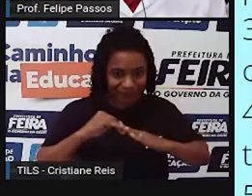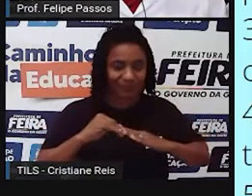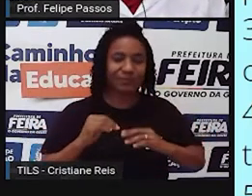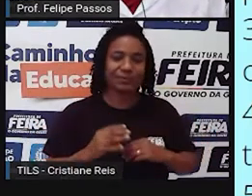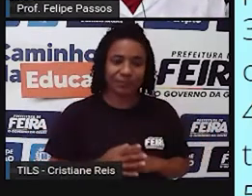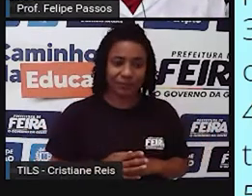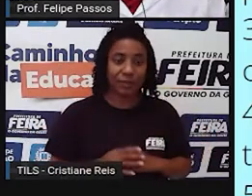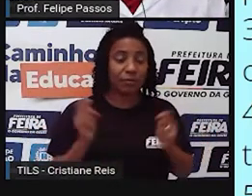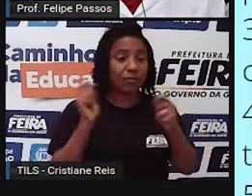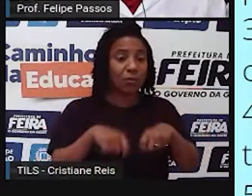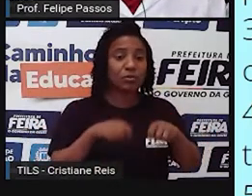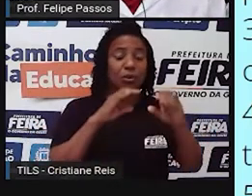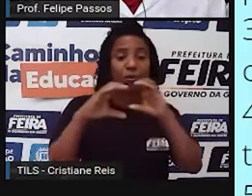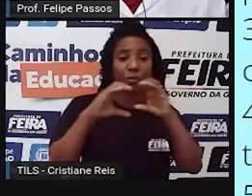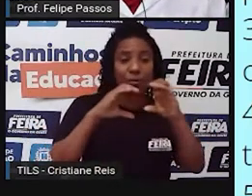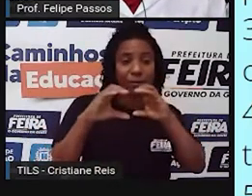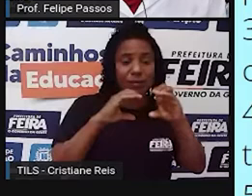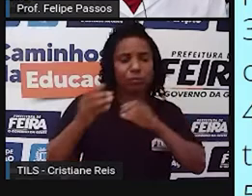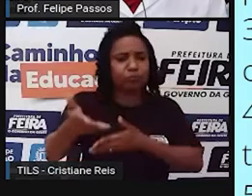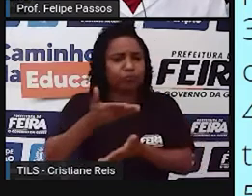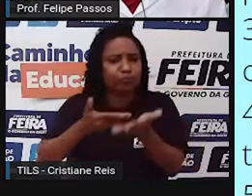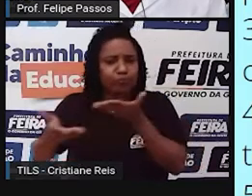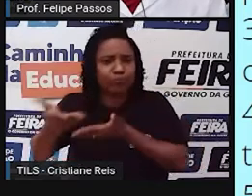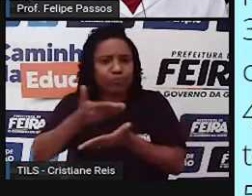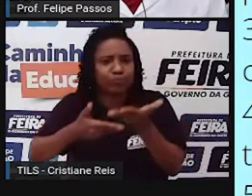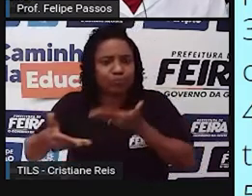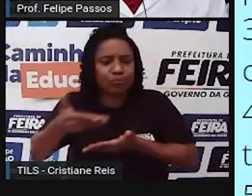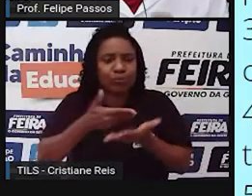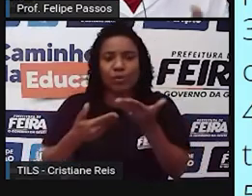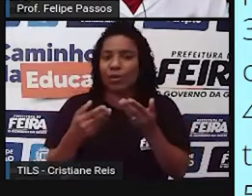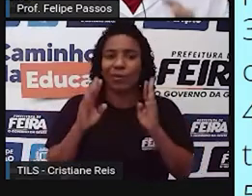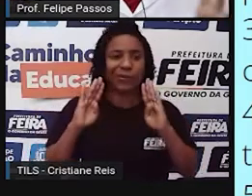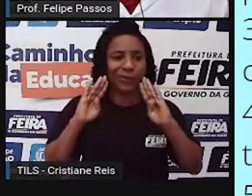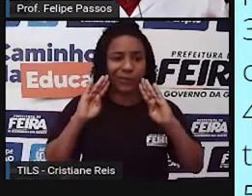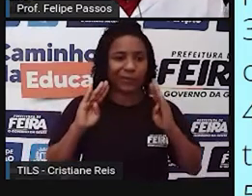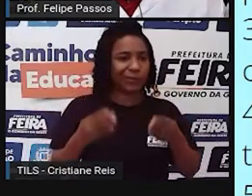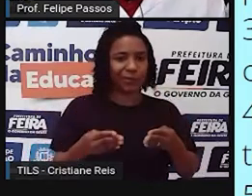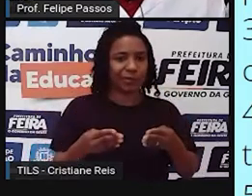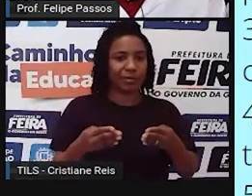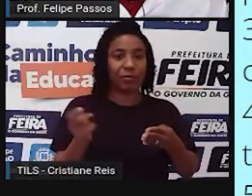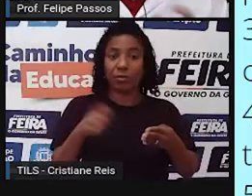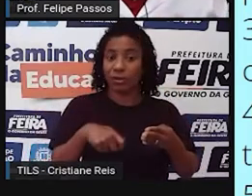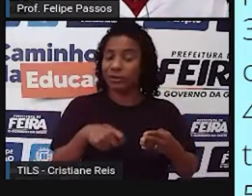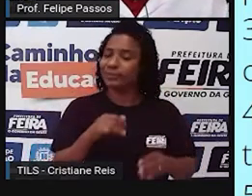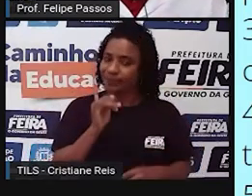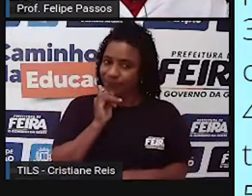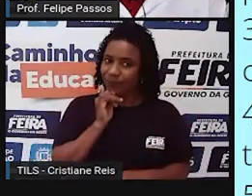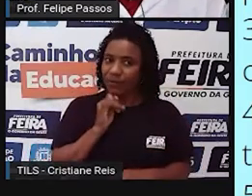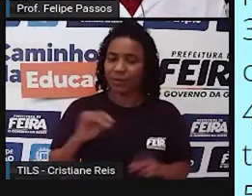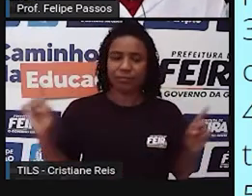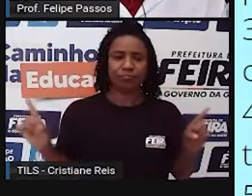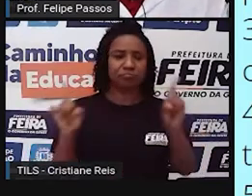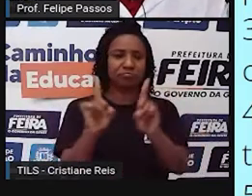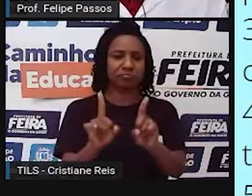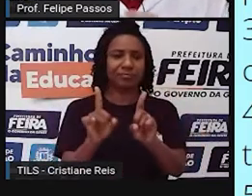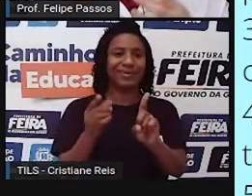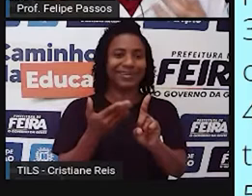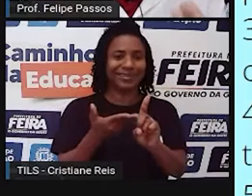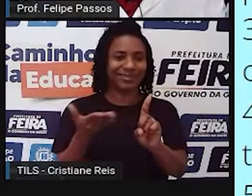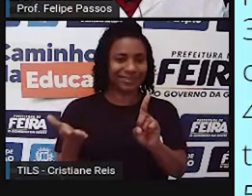comunicar dentro da sua área. Então, pode ser, por exemplo, dois engenheiros conversando, eles têm